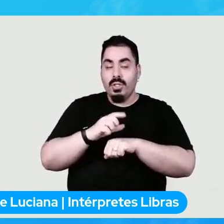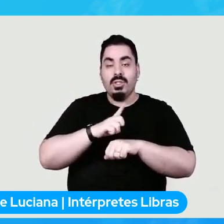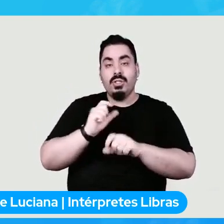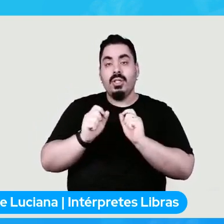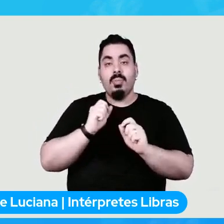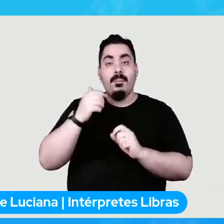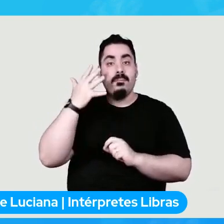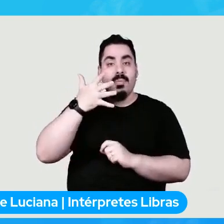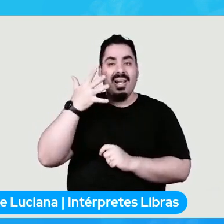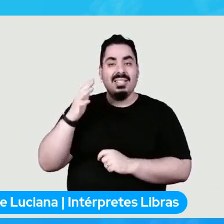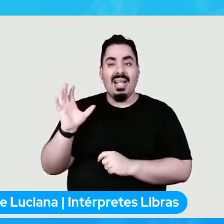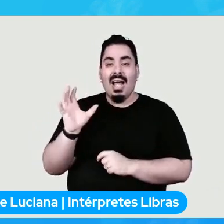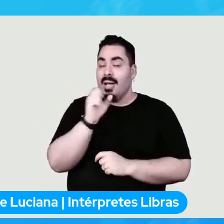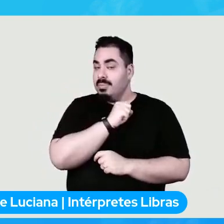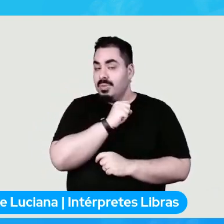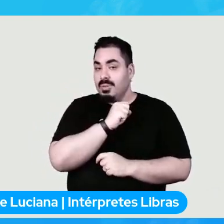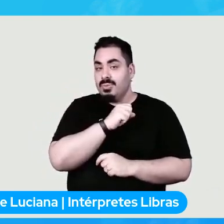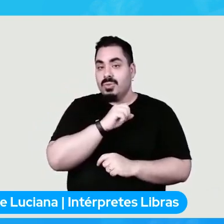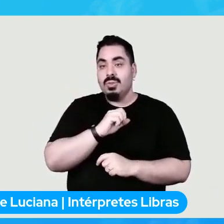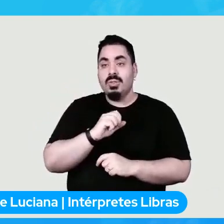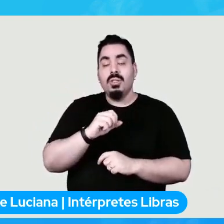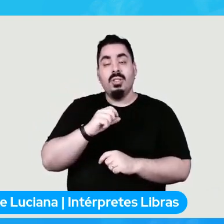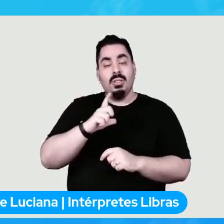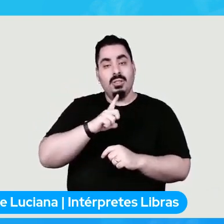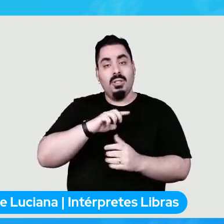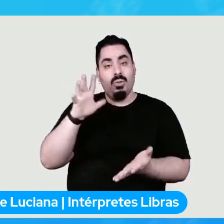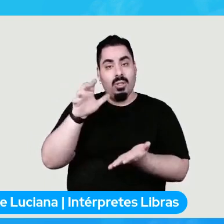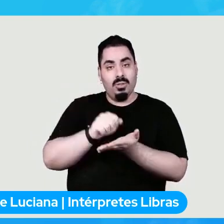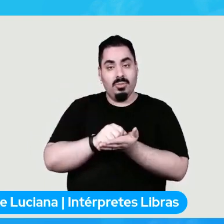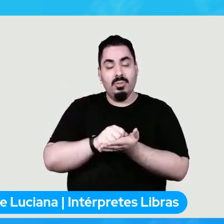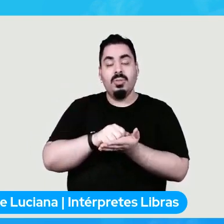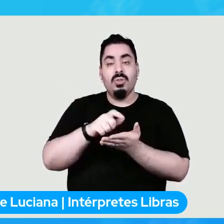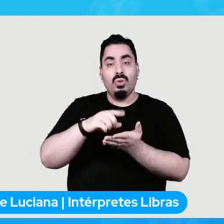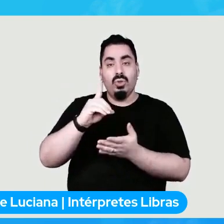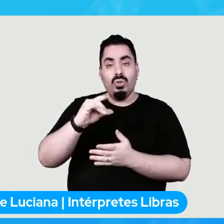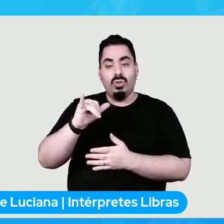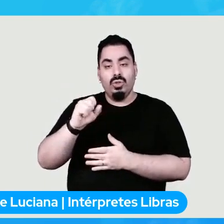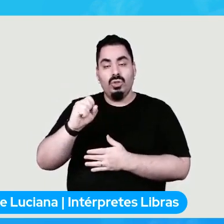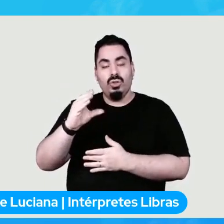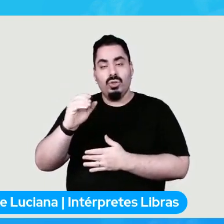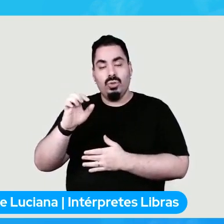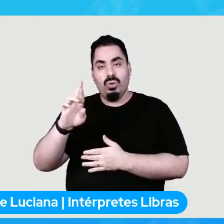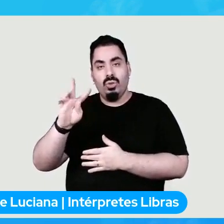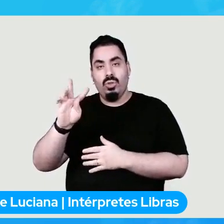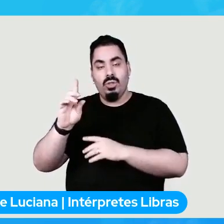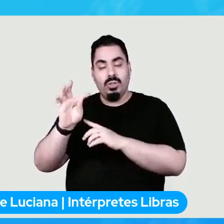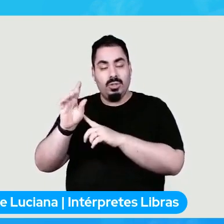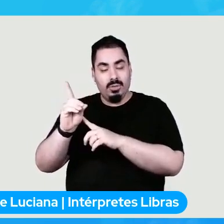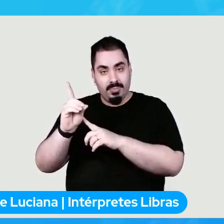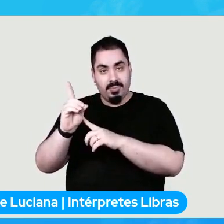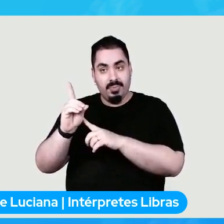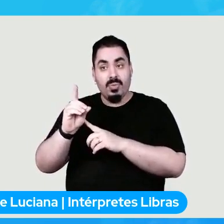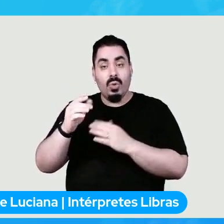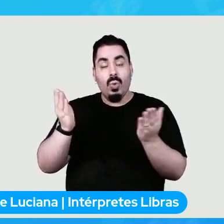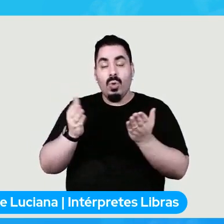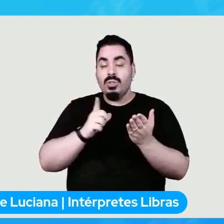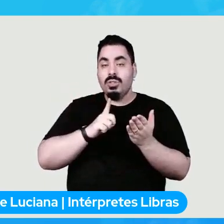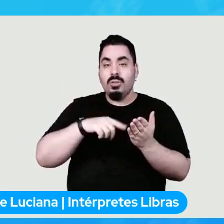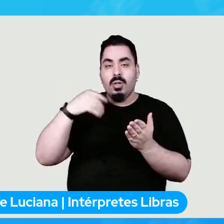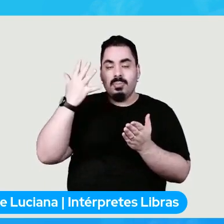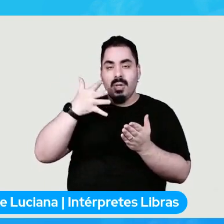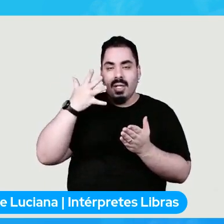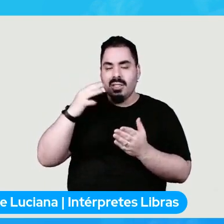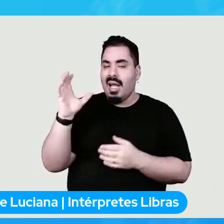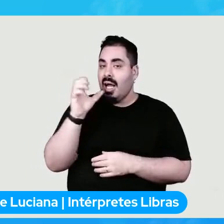canal Quero Participar do Discord. Então, hoje, haverá palestra Relâmpago a partir das 17h30